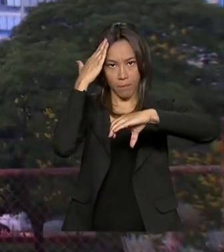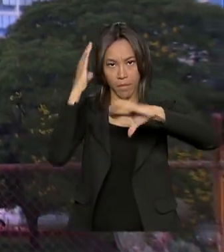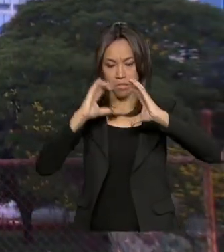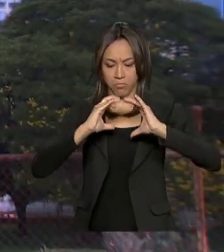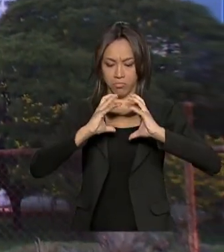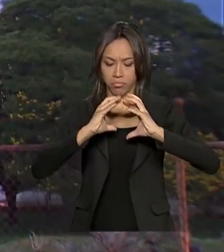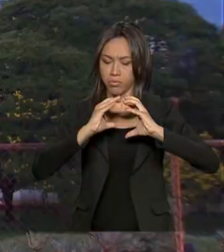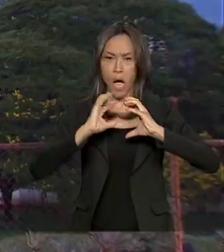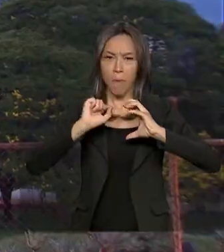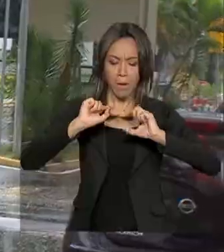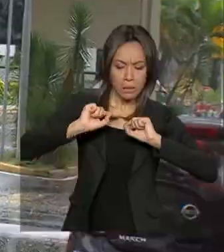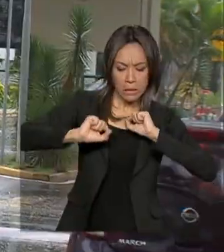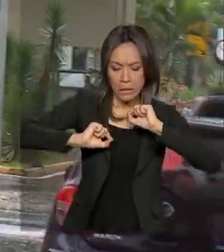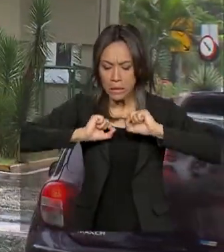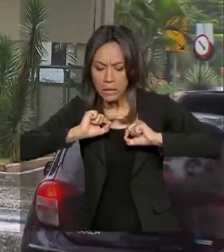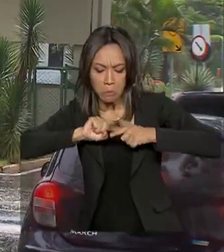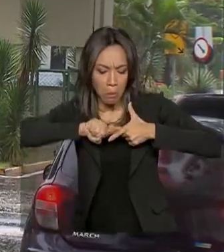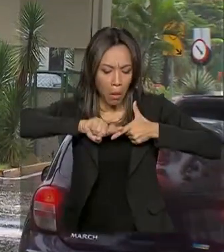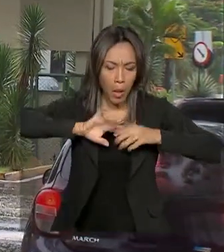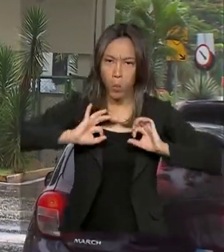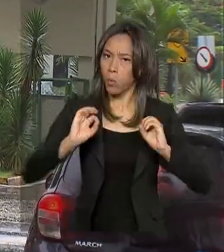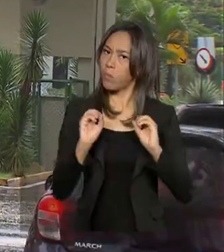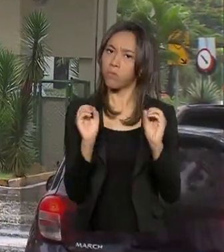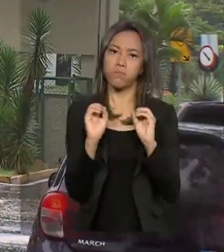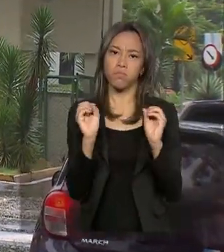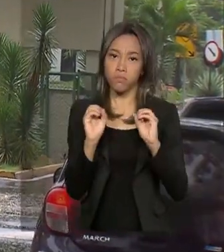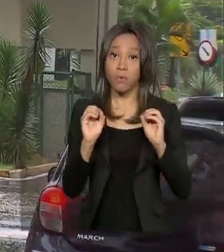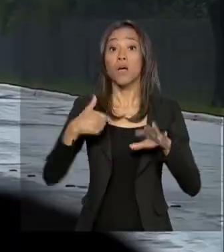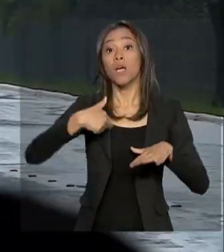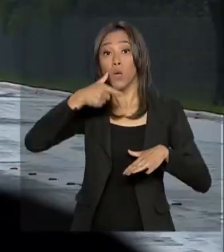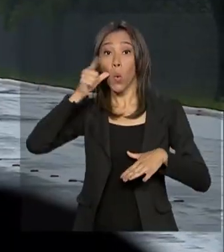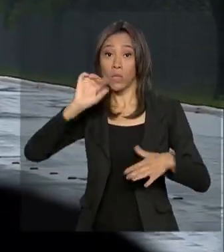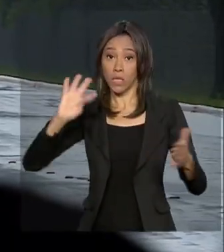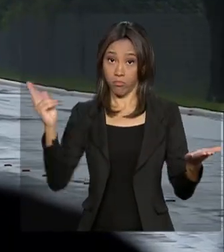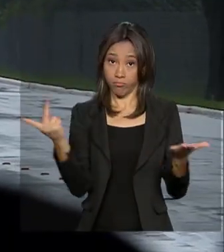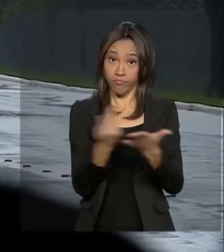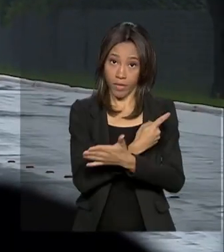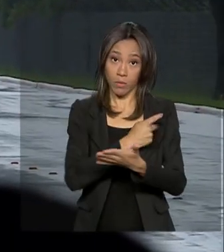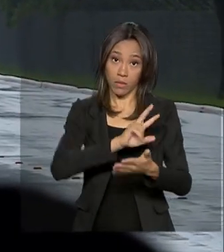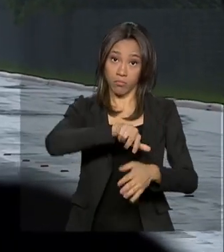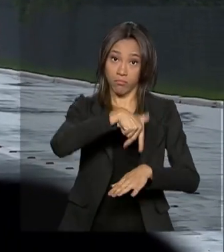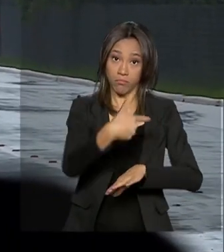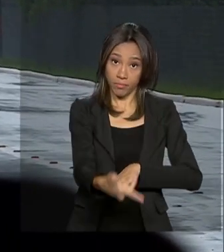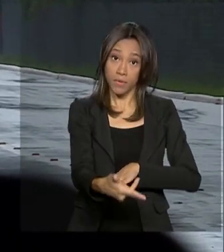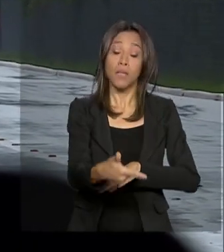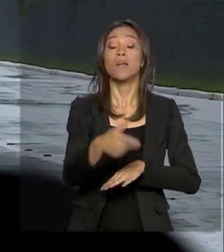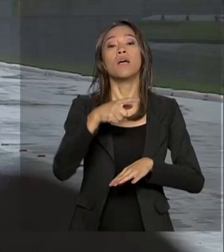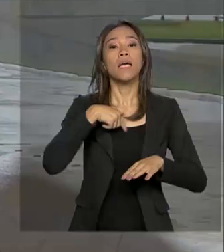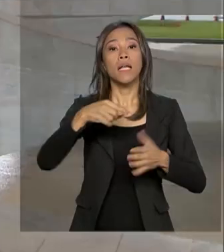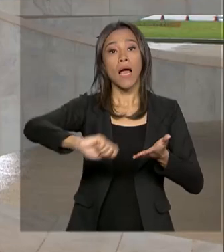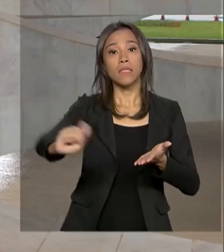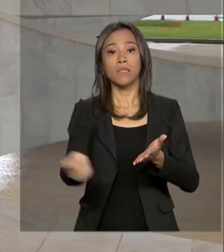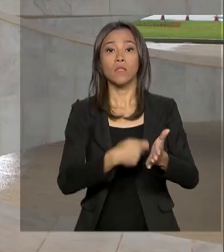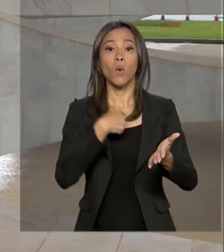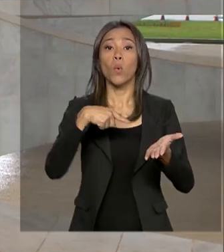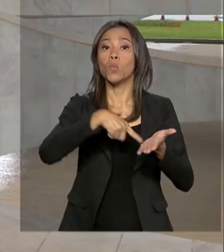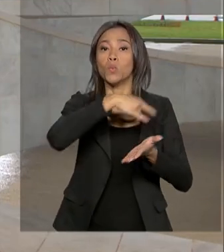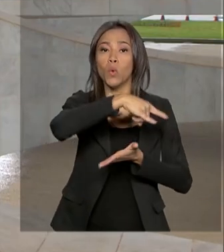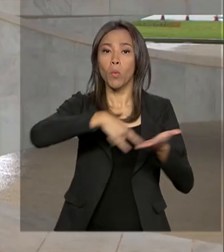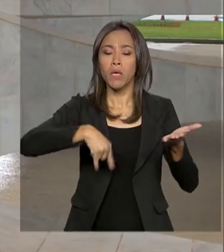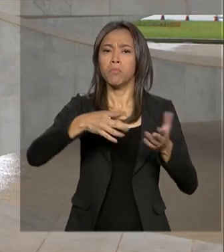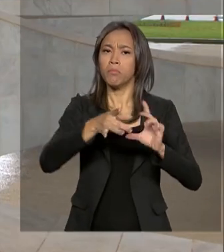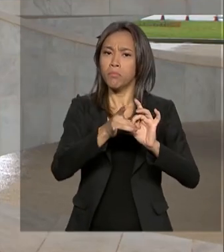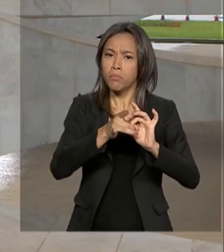alteração foi detectada. E antes de sofrer esse acidente ontem, o presidente assinou um indulto de Natal, permitindo a